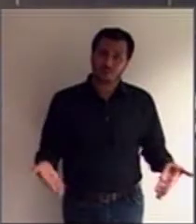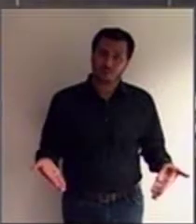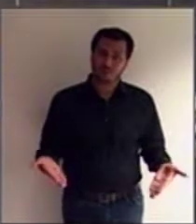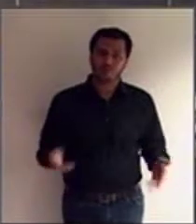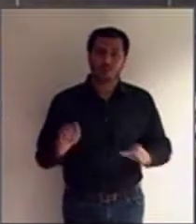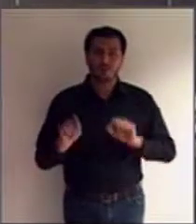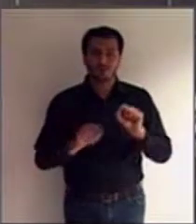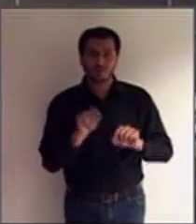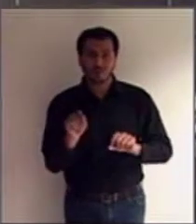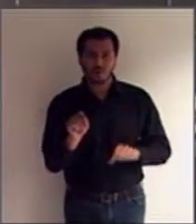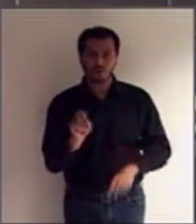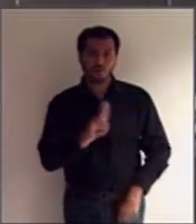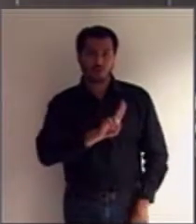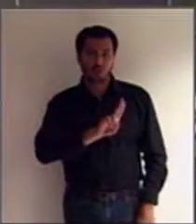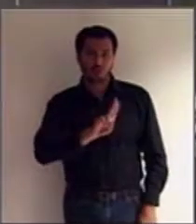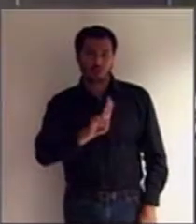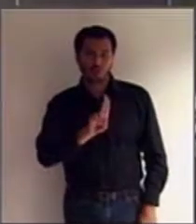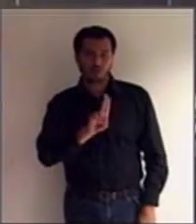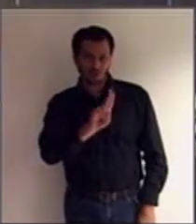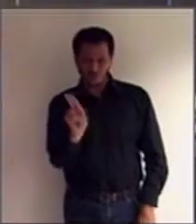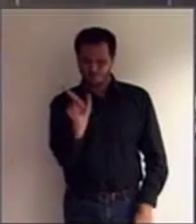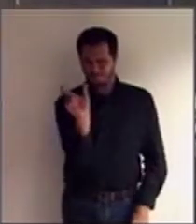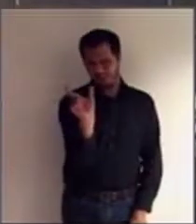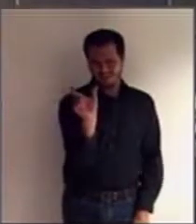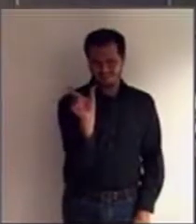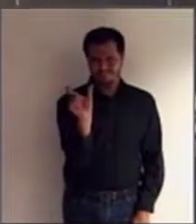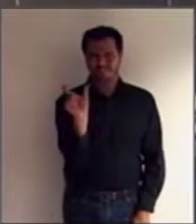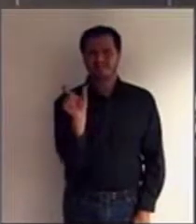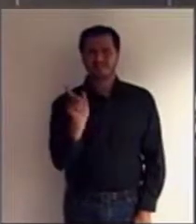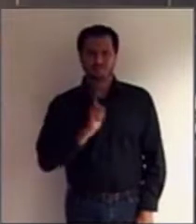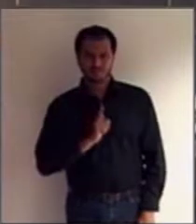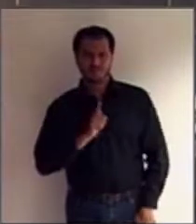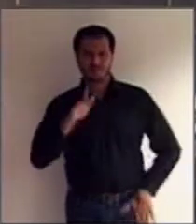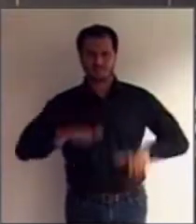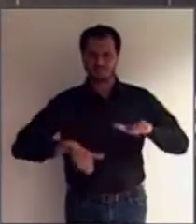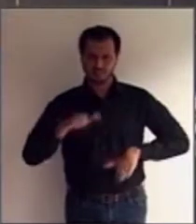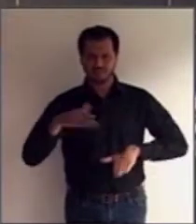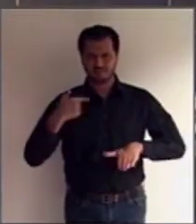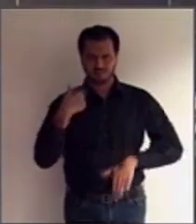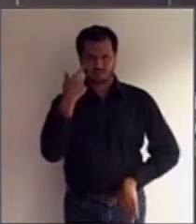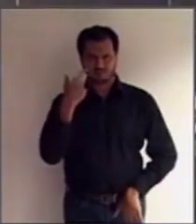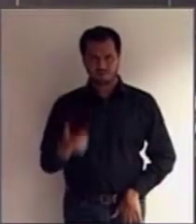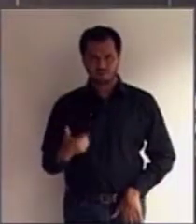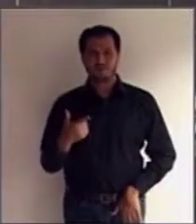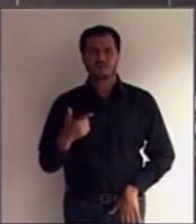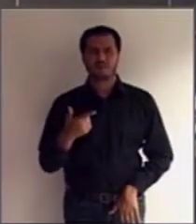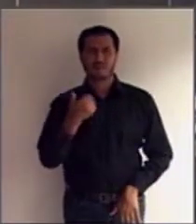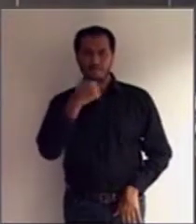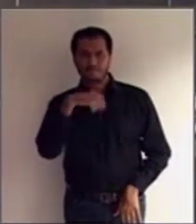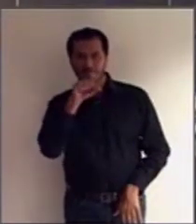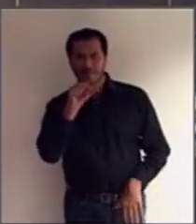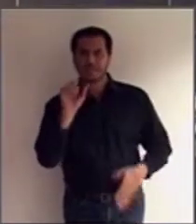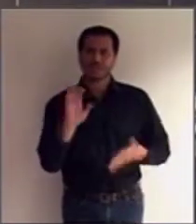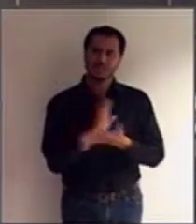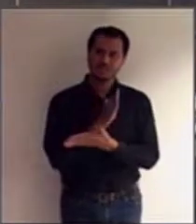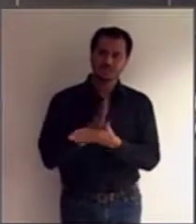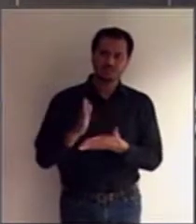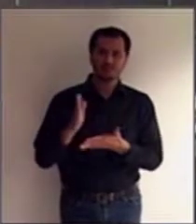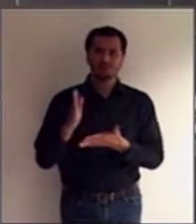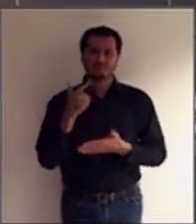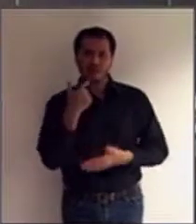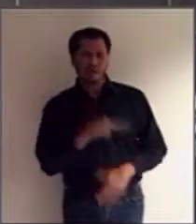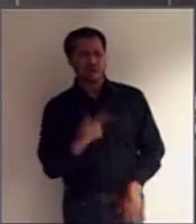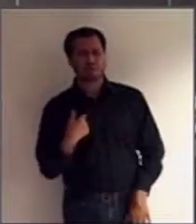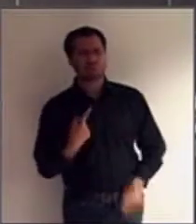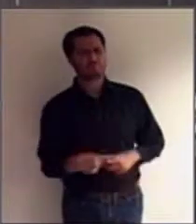muito questionado pelos familiares. Eu me deparo muitas vezes com as mães e elas dizem, mas poderia ter outro nome.